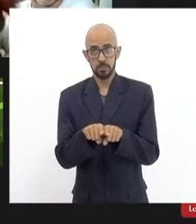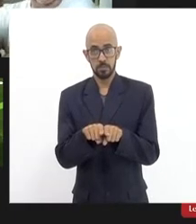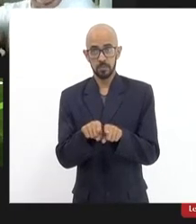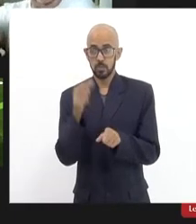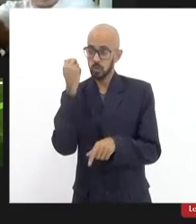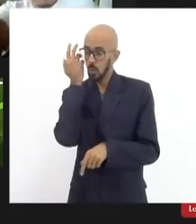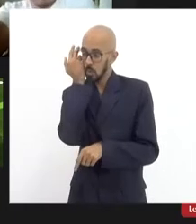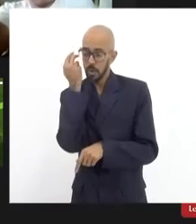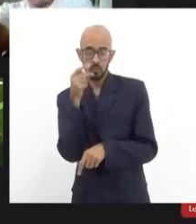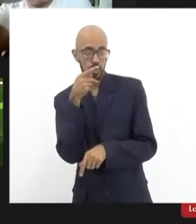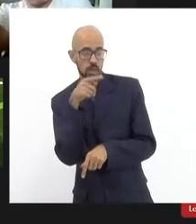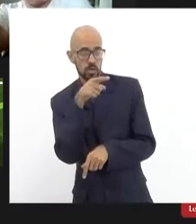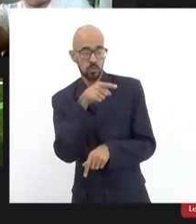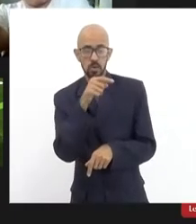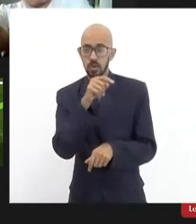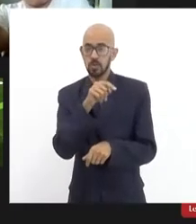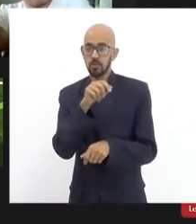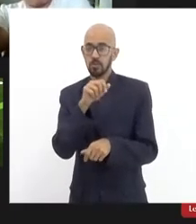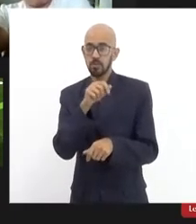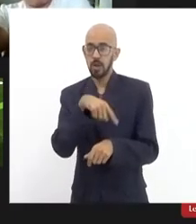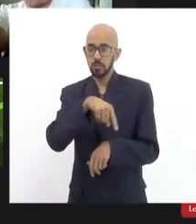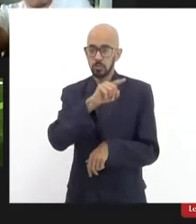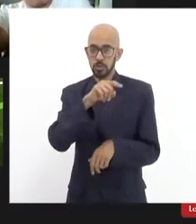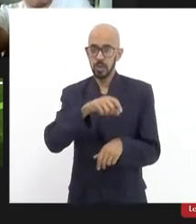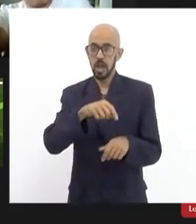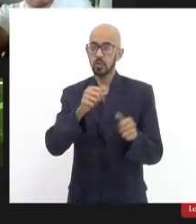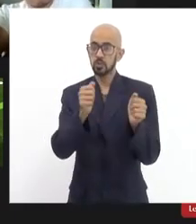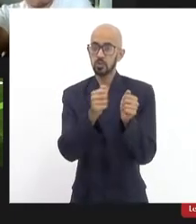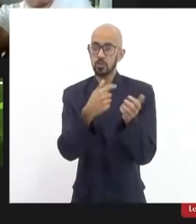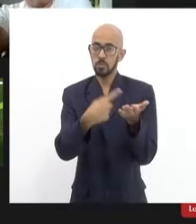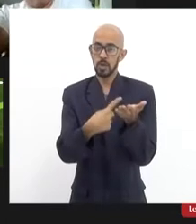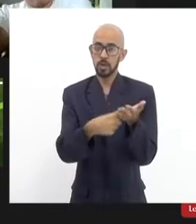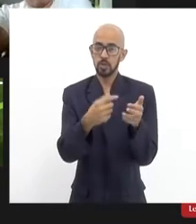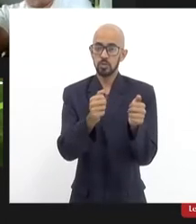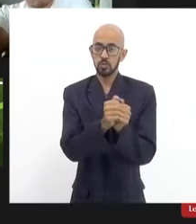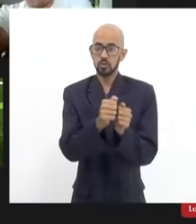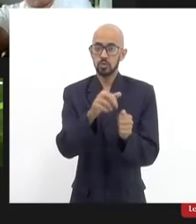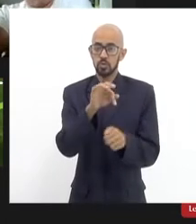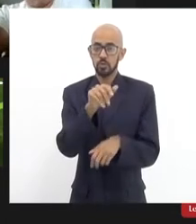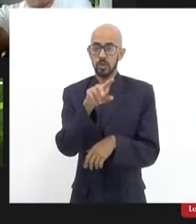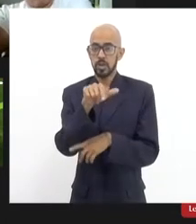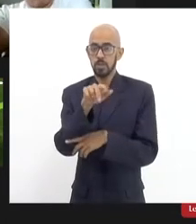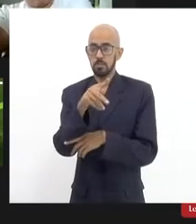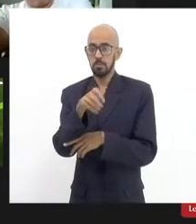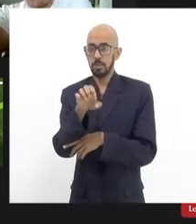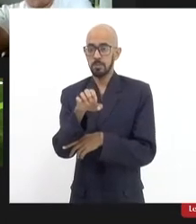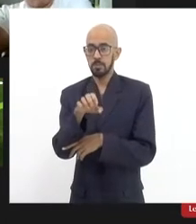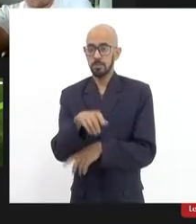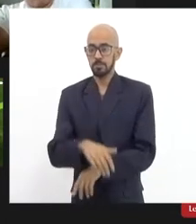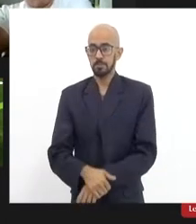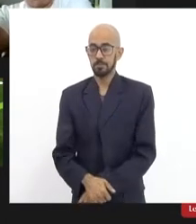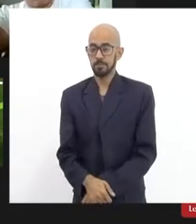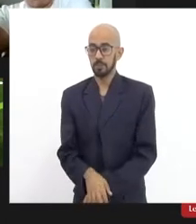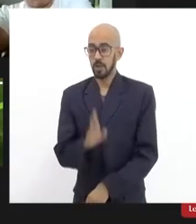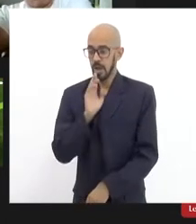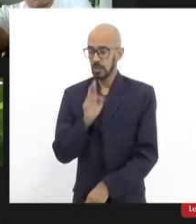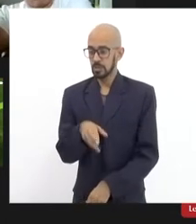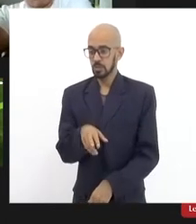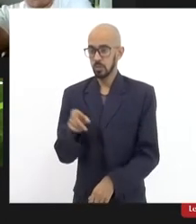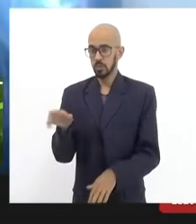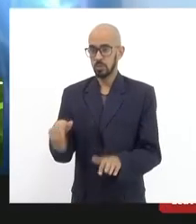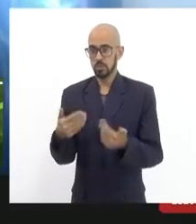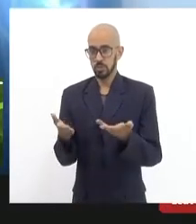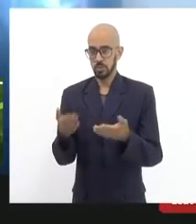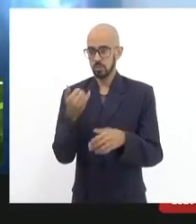o Felipe Cuesta eliminar a sua intervenção tem razão Eliomar eu abri dispersei